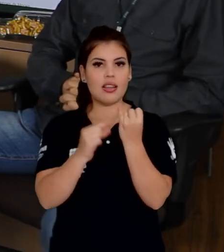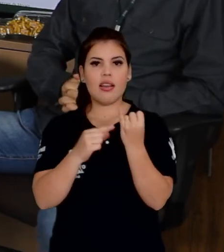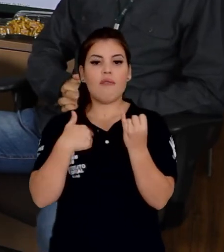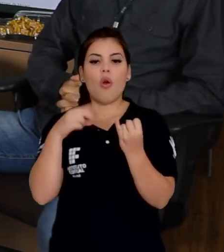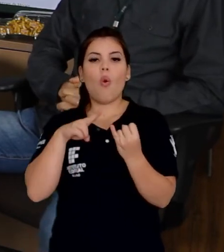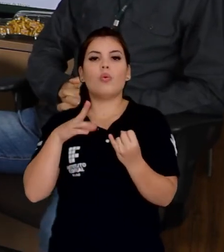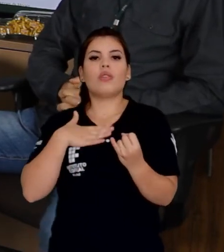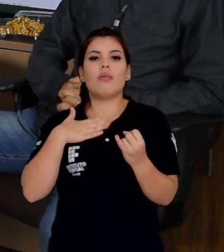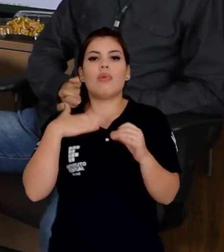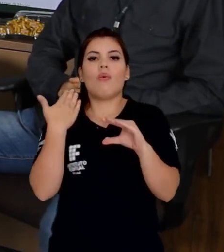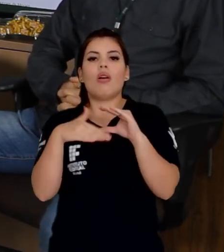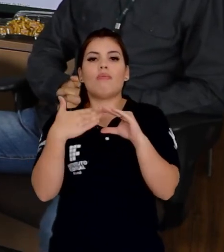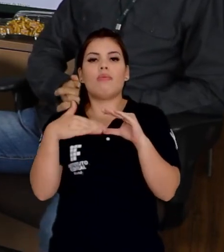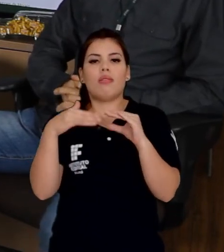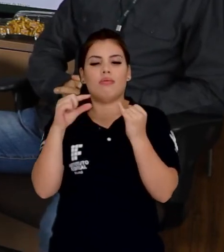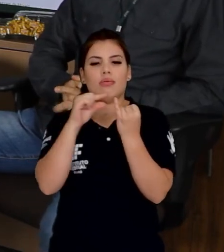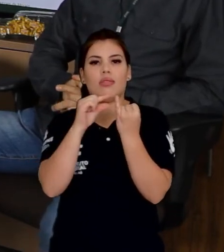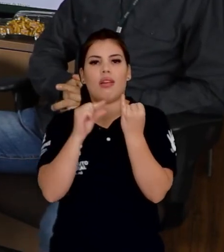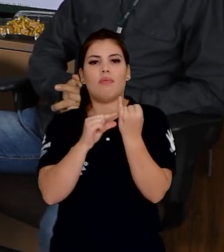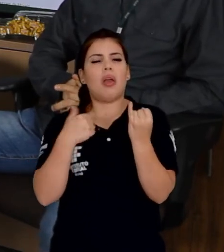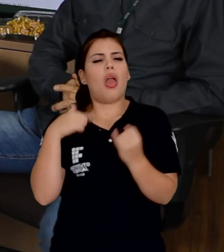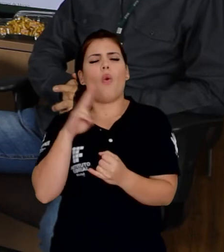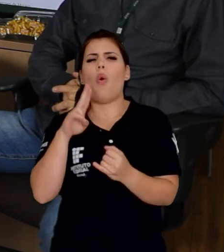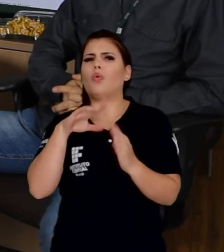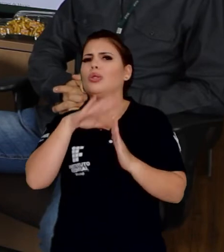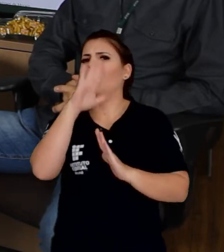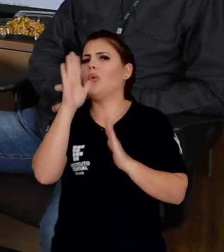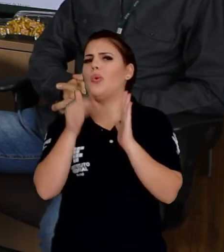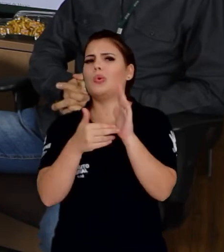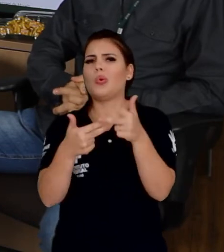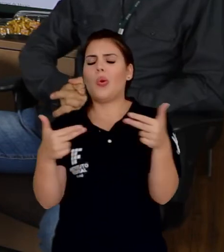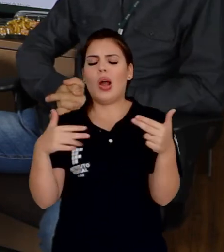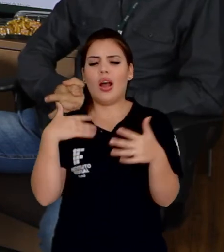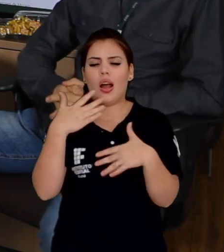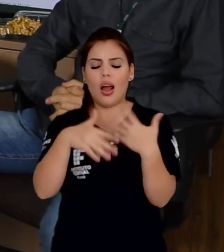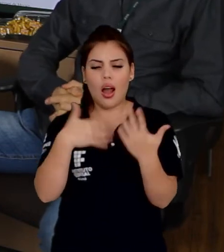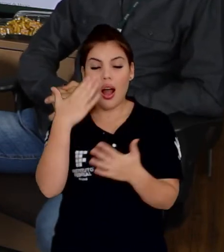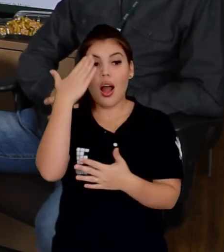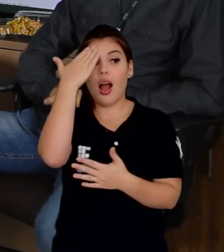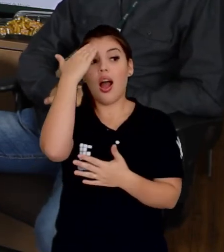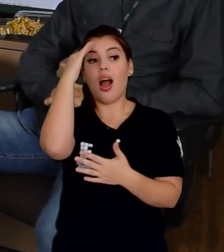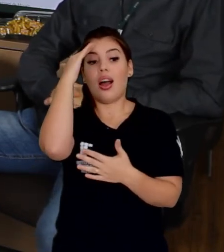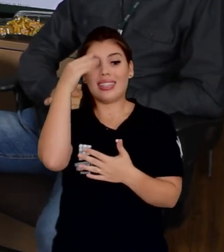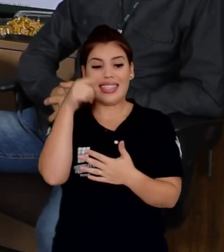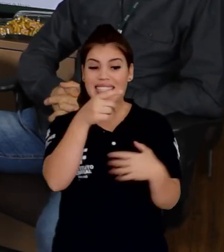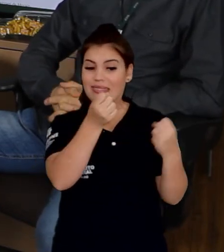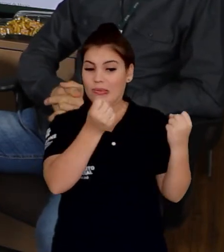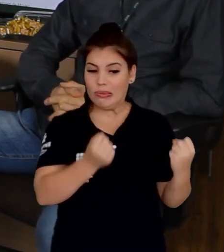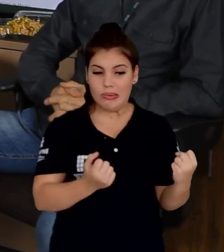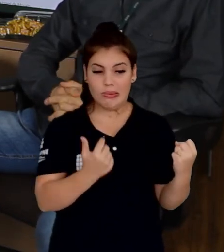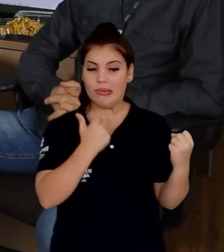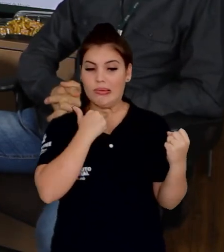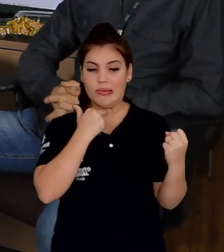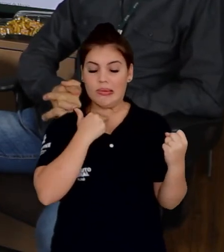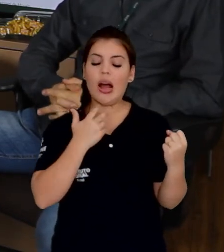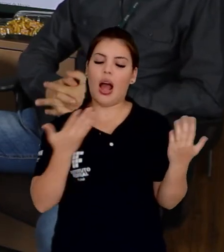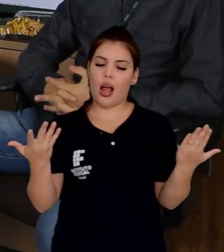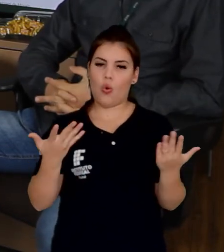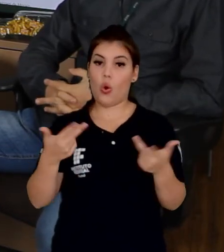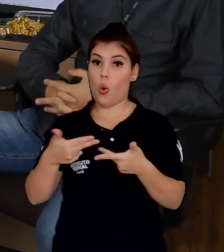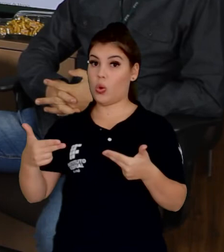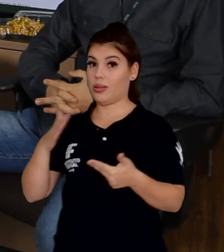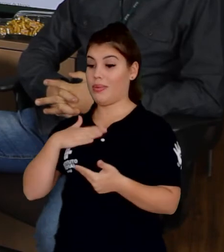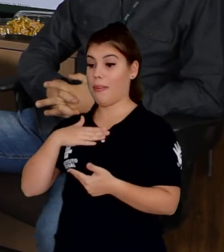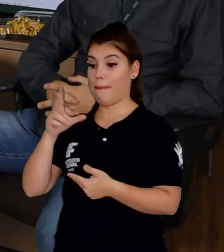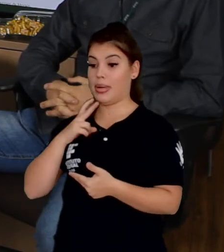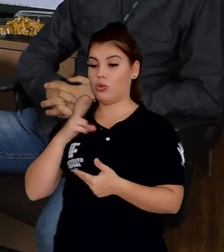institucional para tudo, até eu entender que isso sobrecarrega. Então, as minhas questões particulares, eu já estou migrando para o